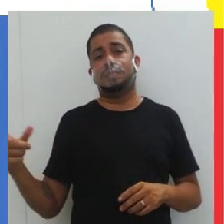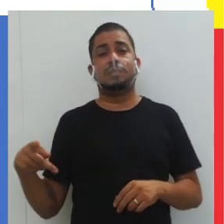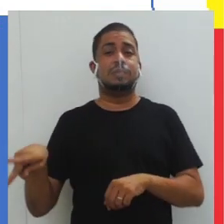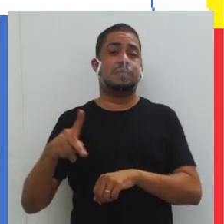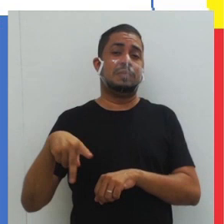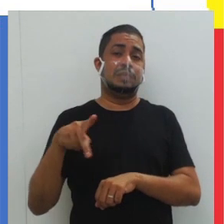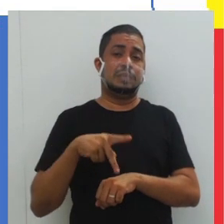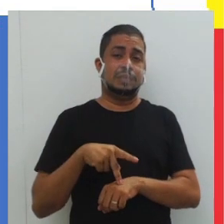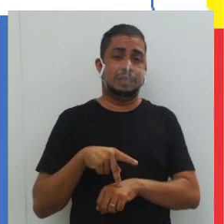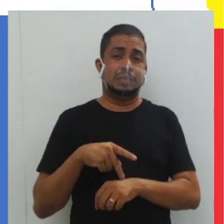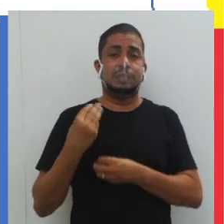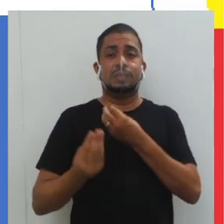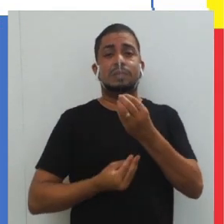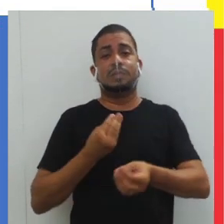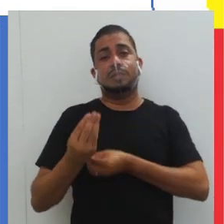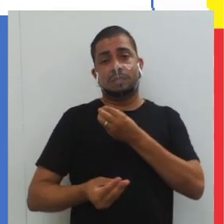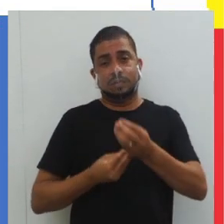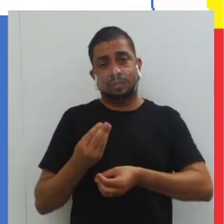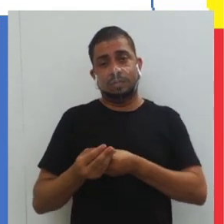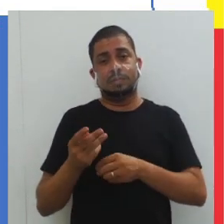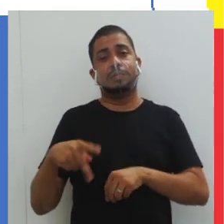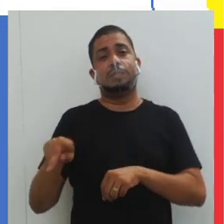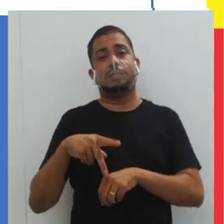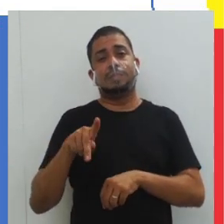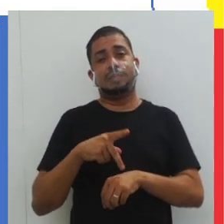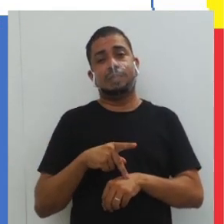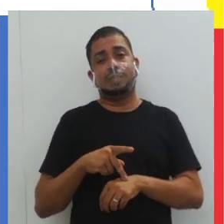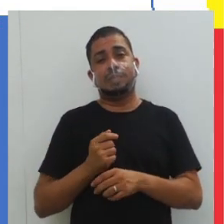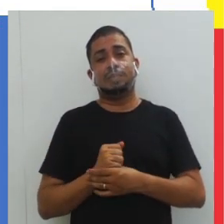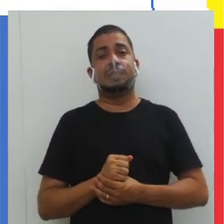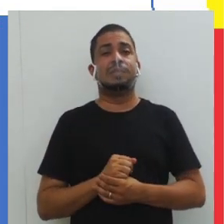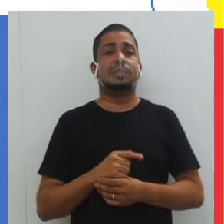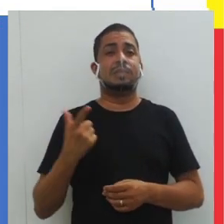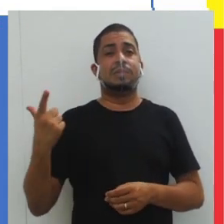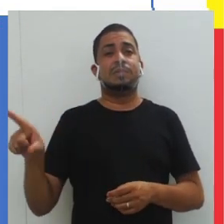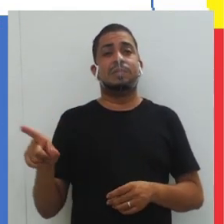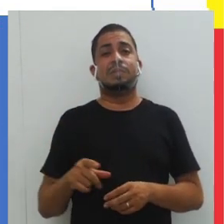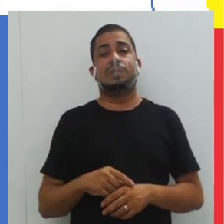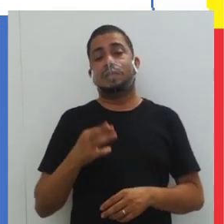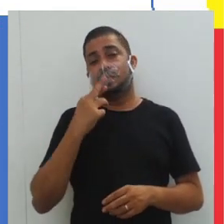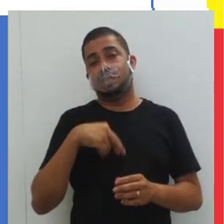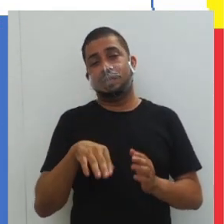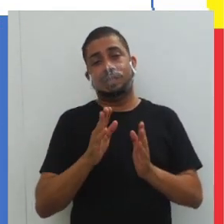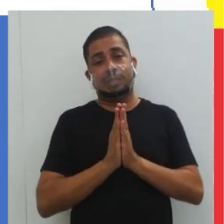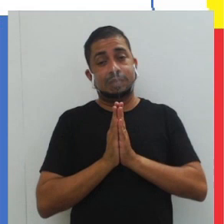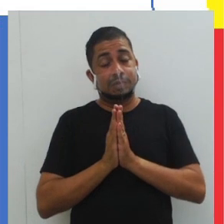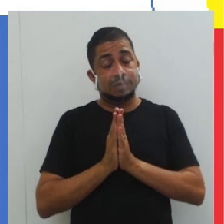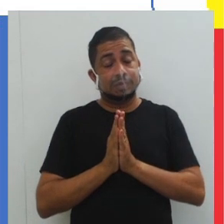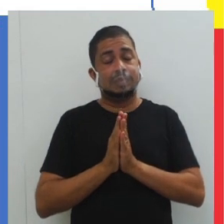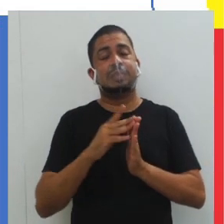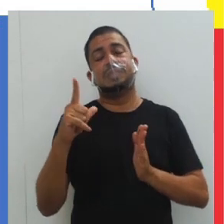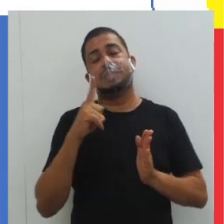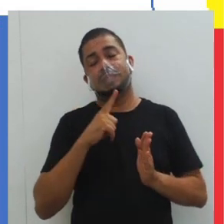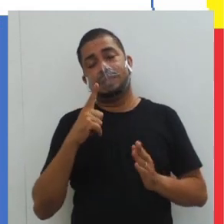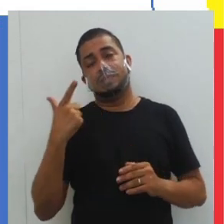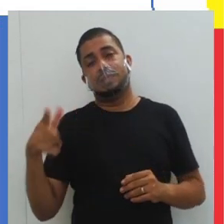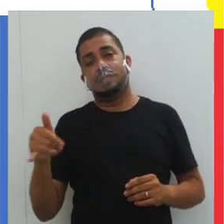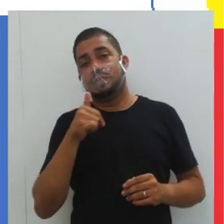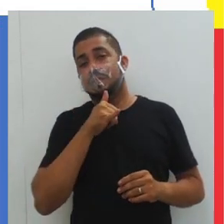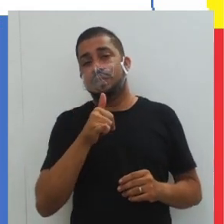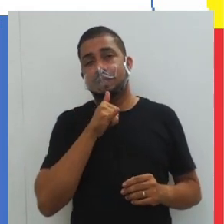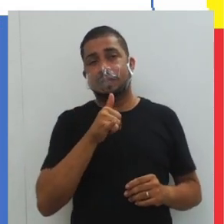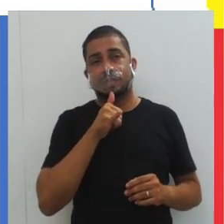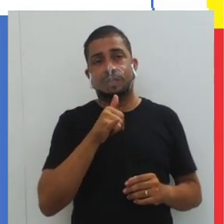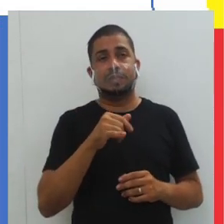em outros países, como naqueles países de predominância de uma outra religião. E aqui nós temos um outro